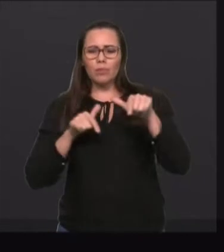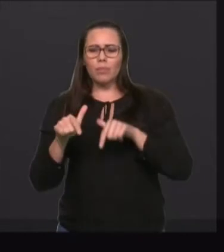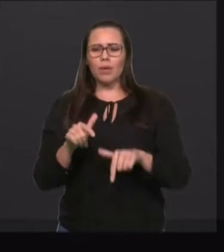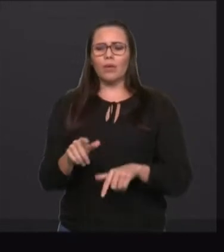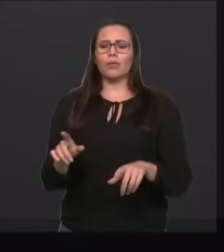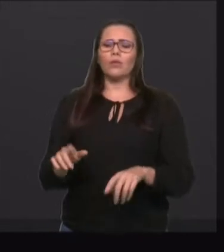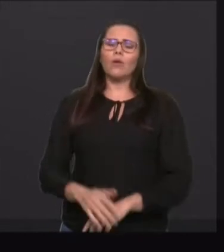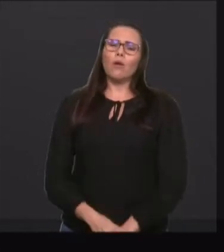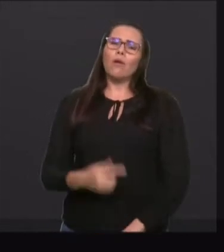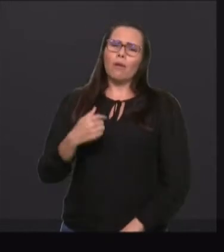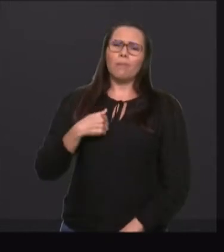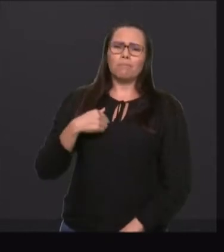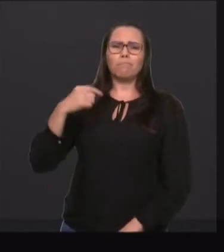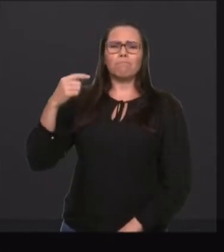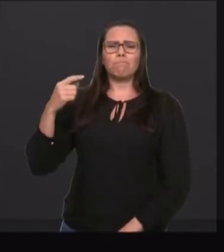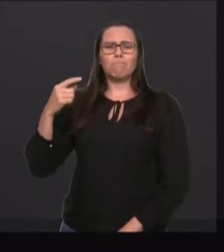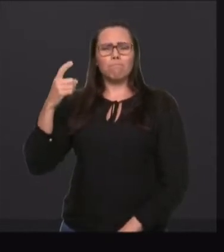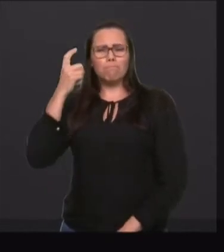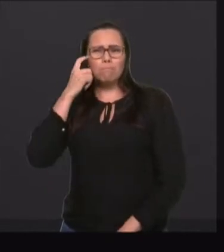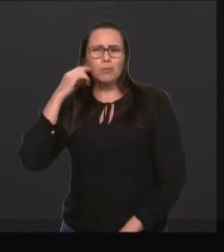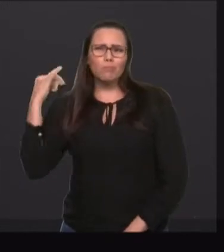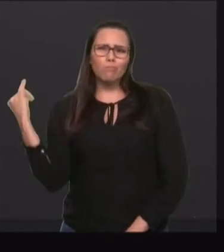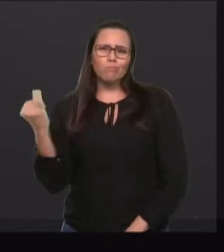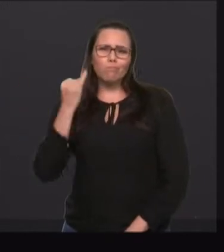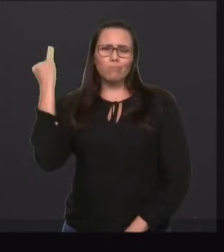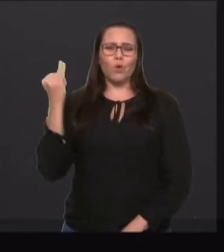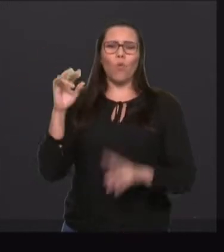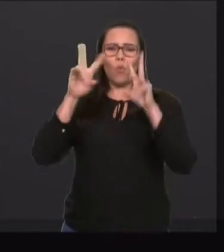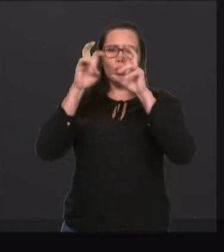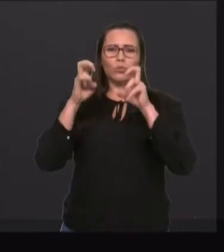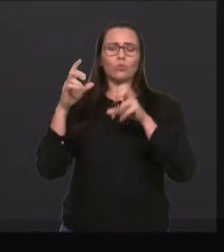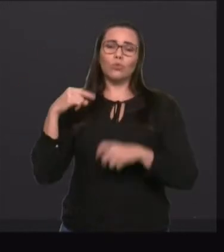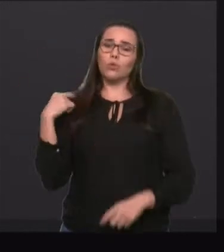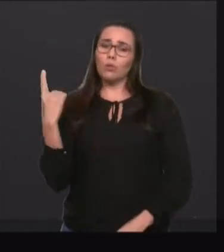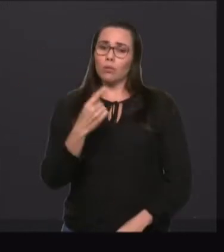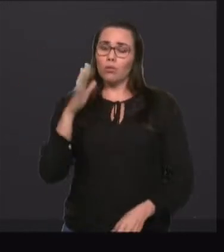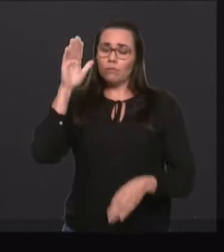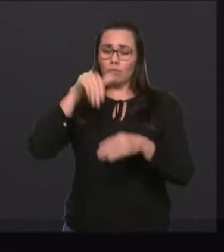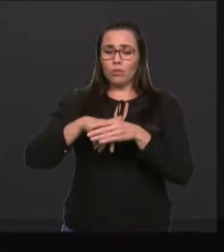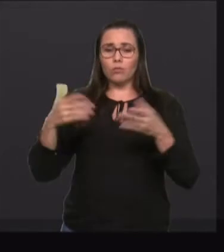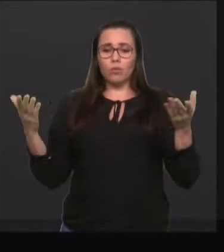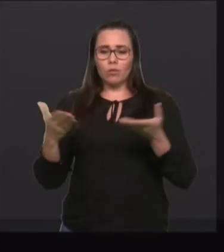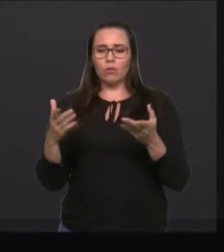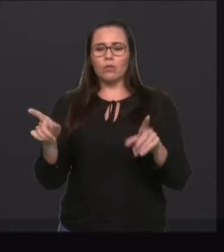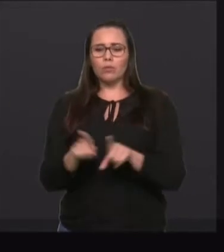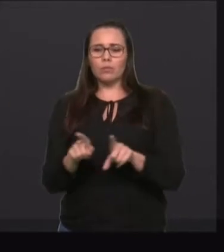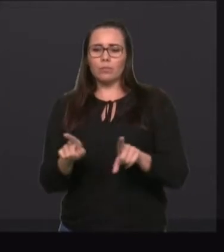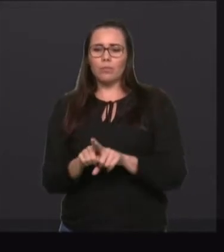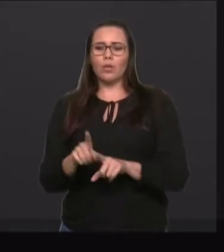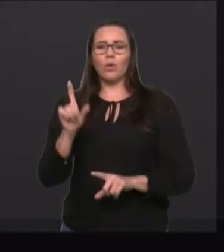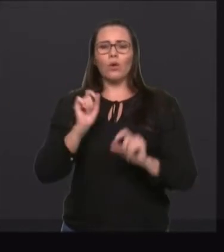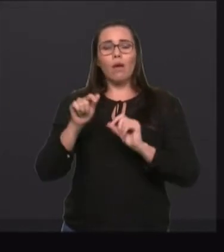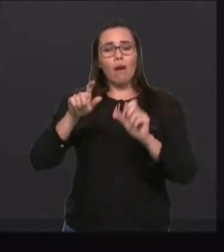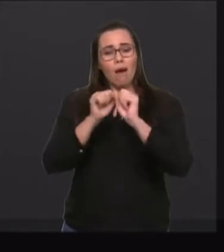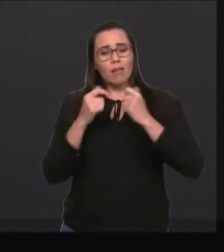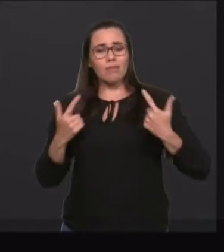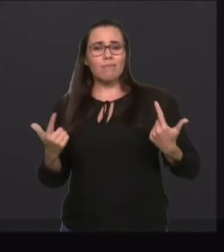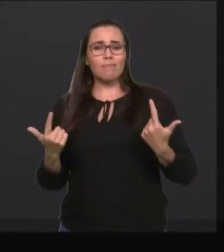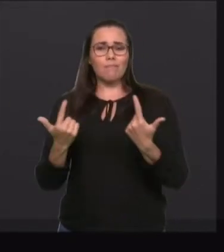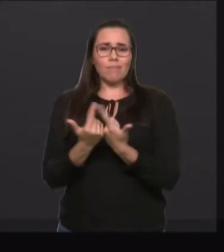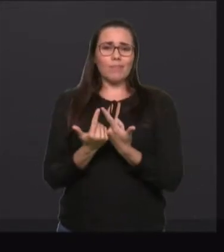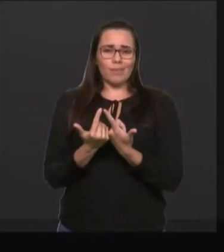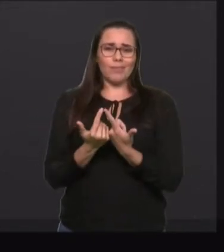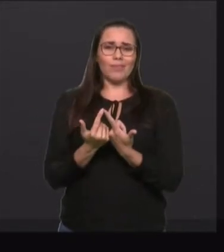muito importante essa matéria que está sendo votada agora. E destaco, presidente, o protagonismo da Assembleia Legislativa